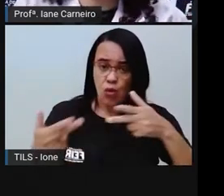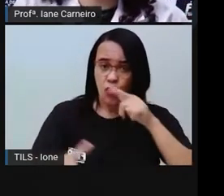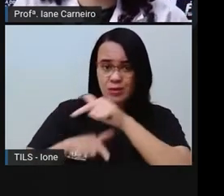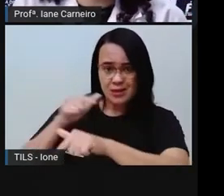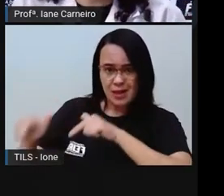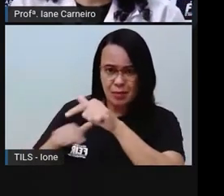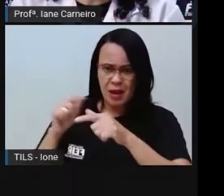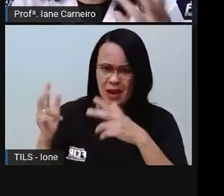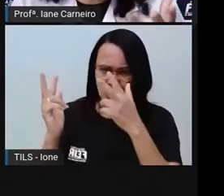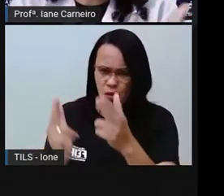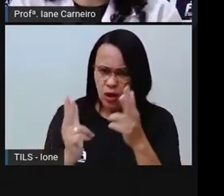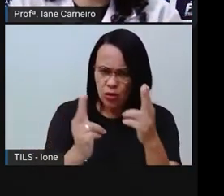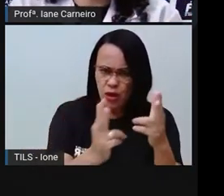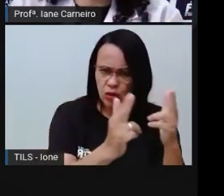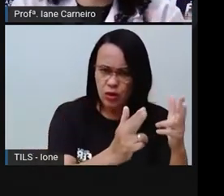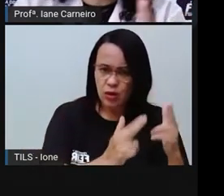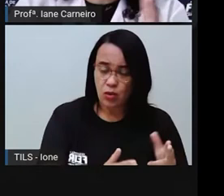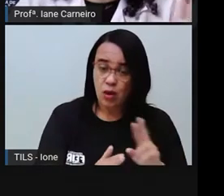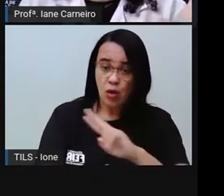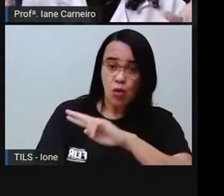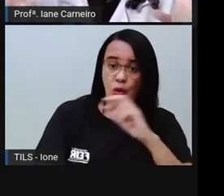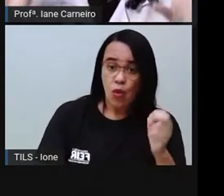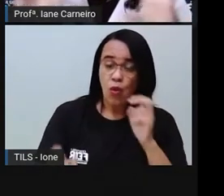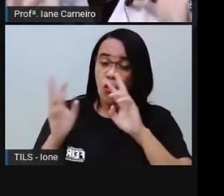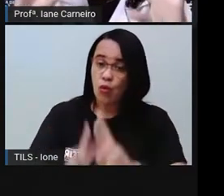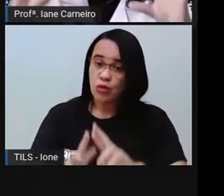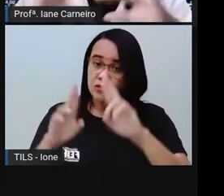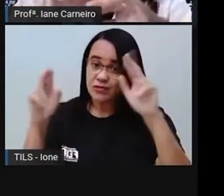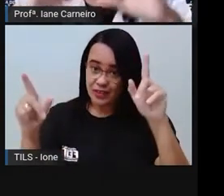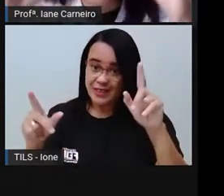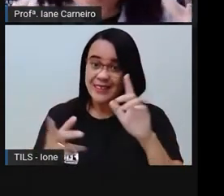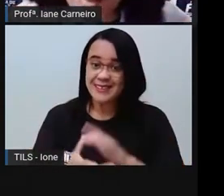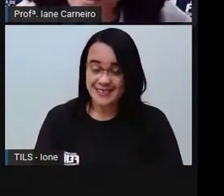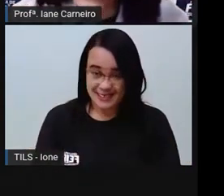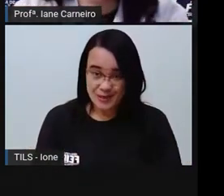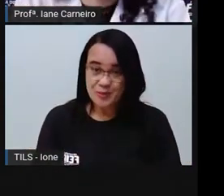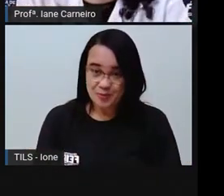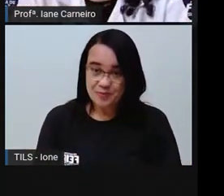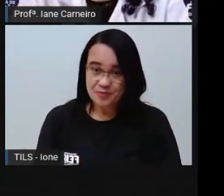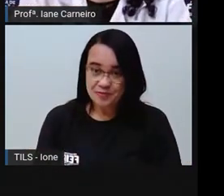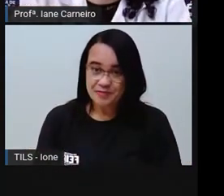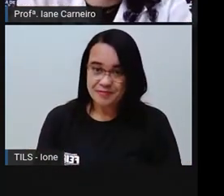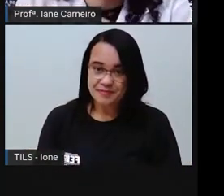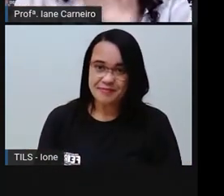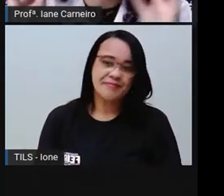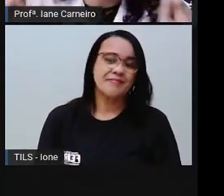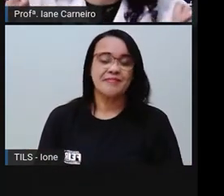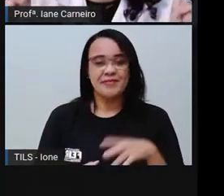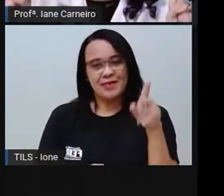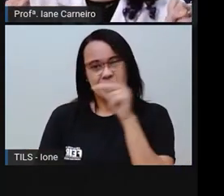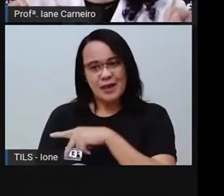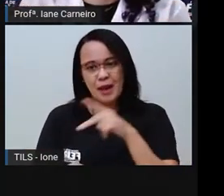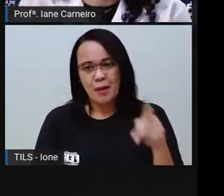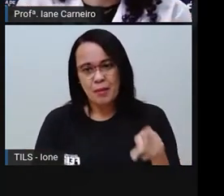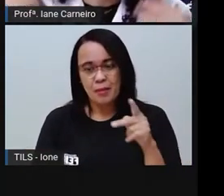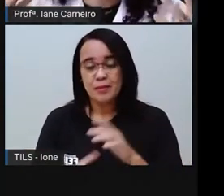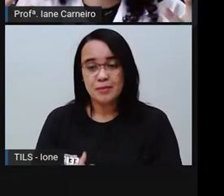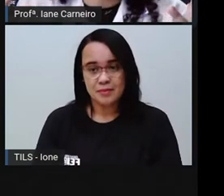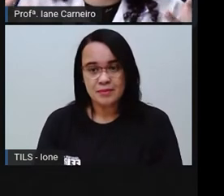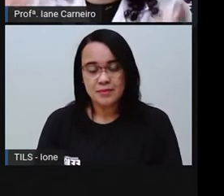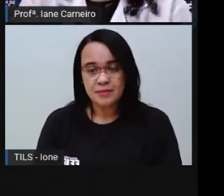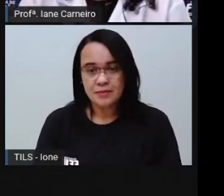Não, né? Sim, aliás, os integrantes, perdão, não, atrapalhando a pergunta.